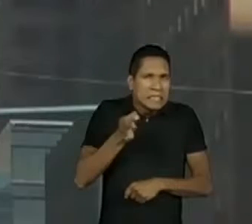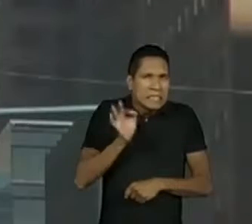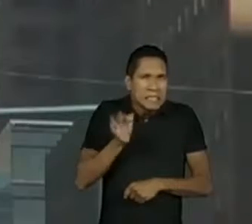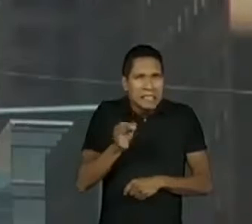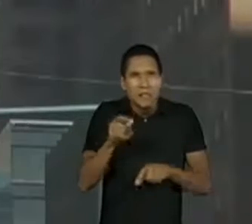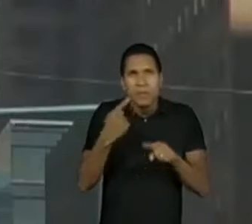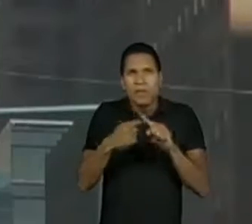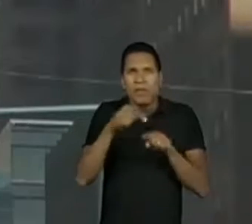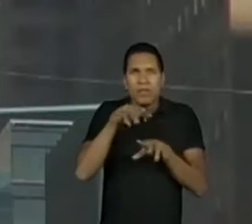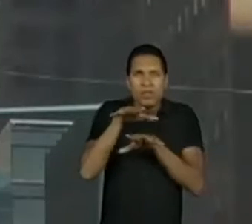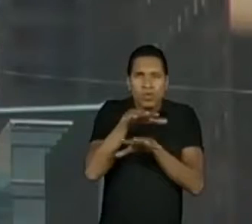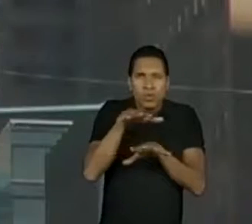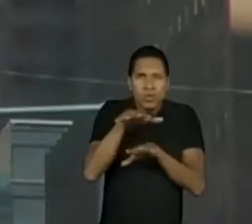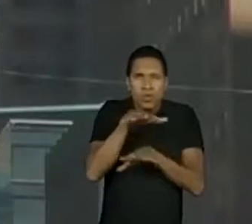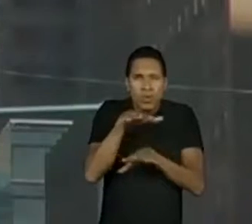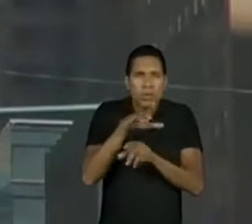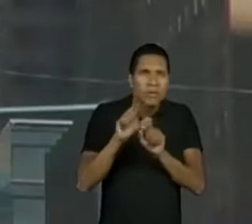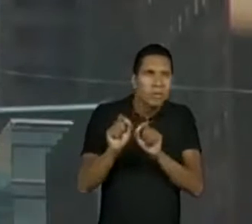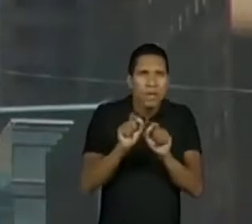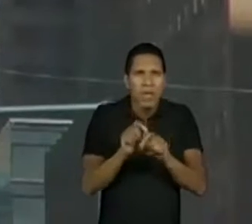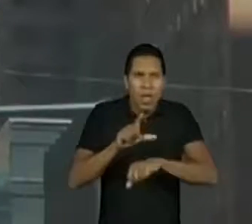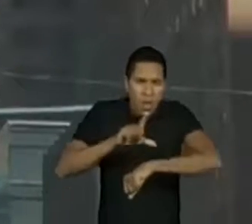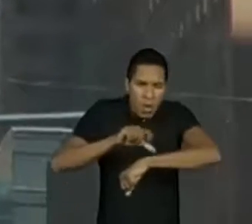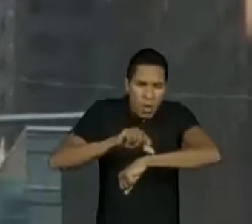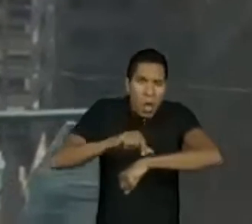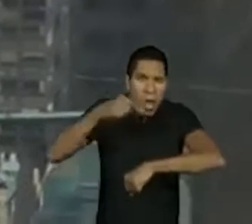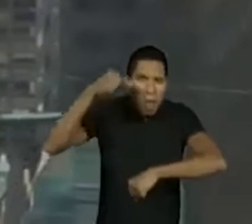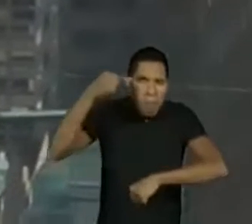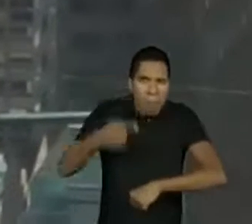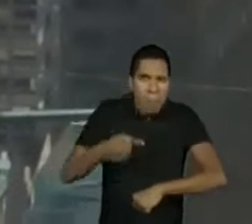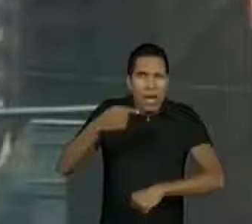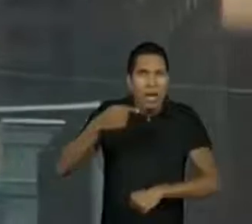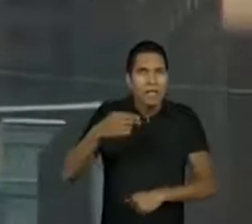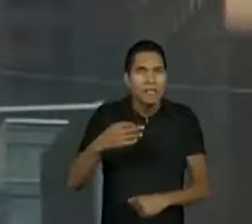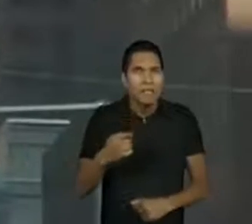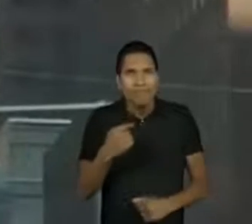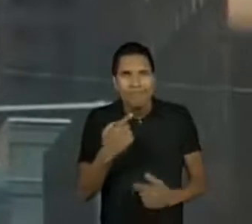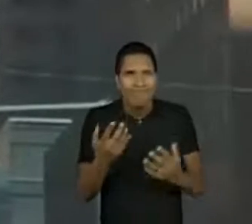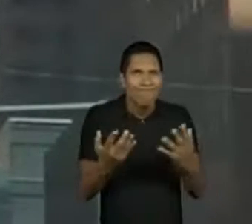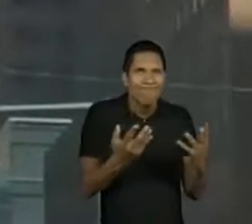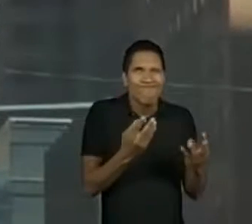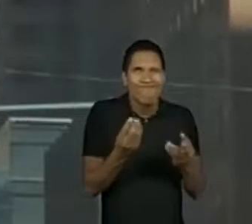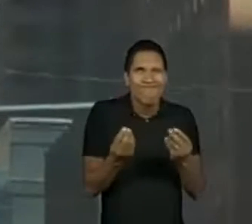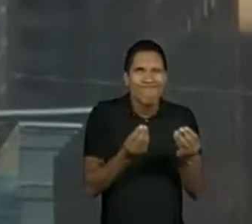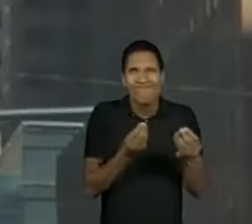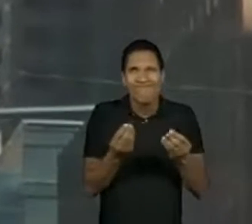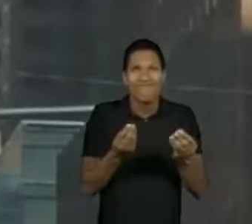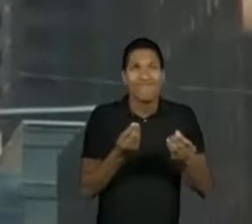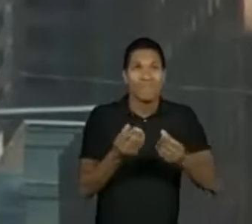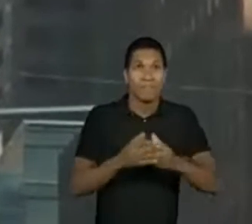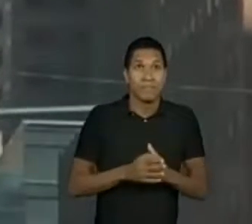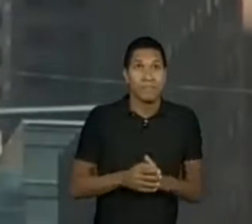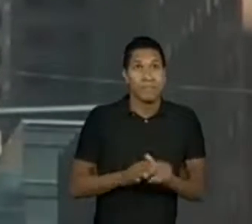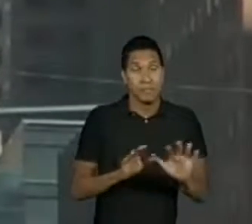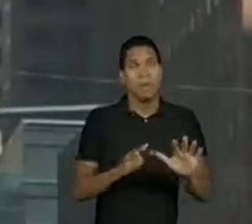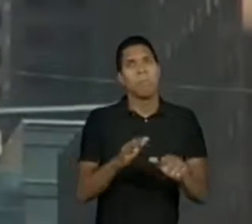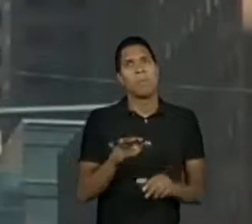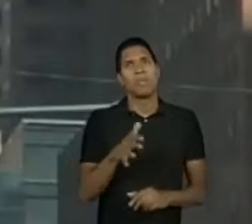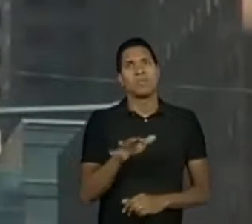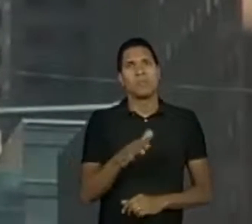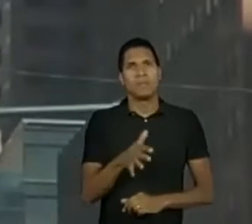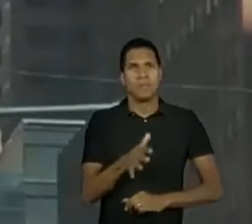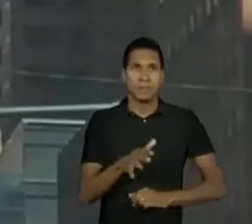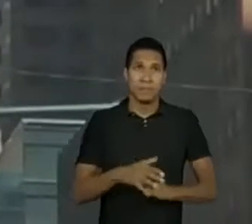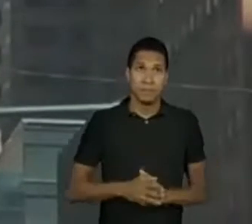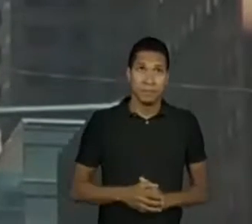essa sombra, com essa dimensão do ponteiro, que horas são exatamente? Não dá para ver precisamente, não é? Por isso, a gente vai estimar.